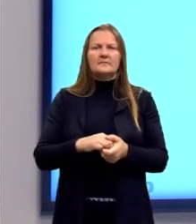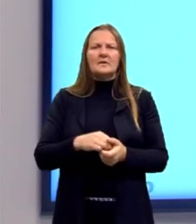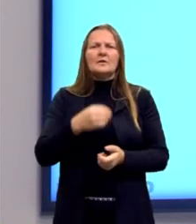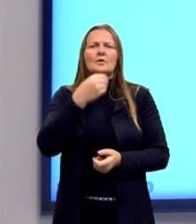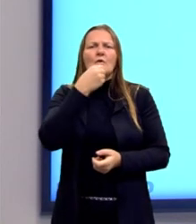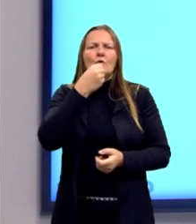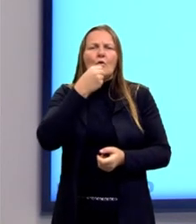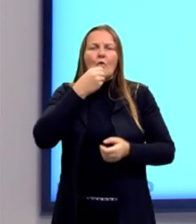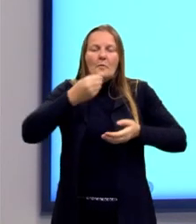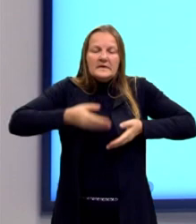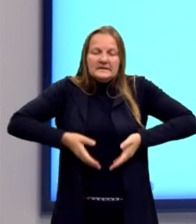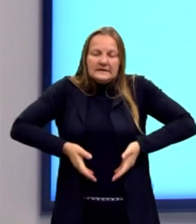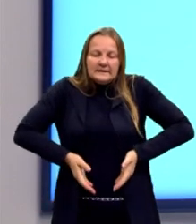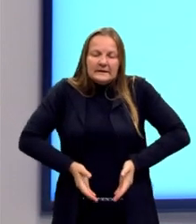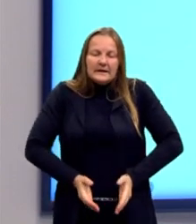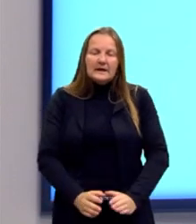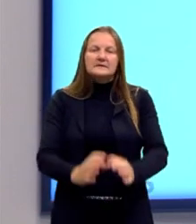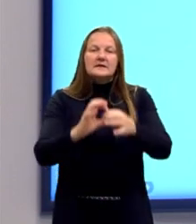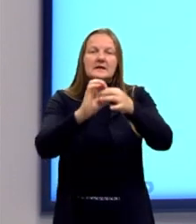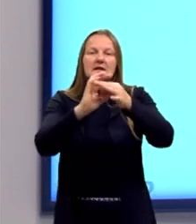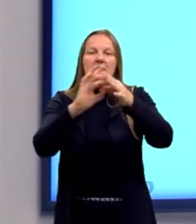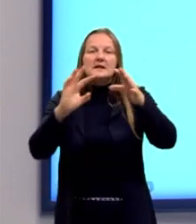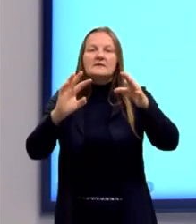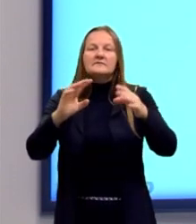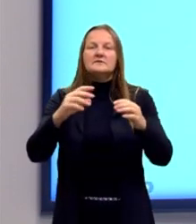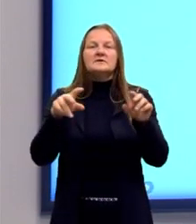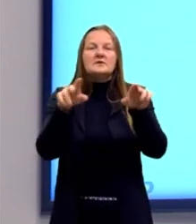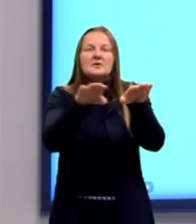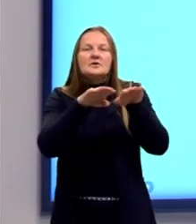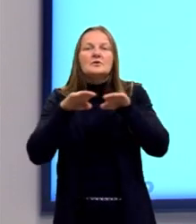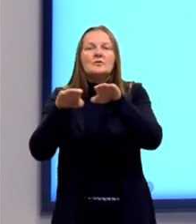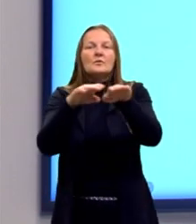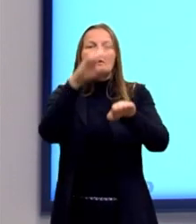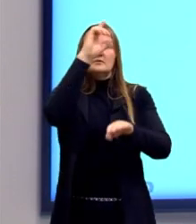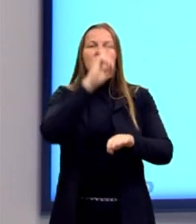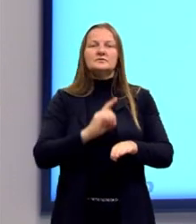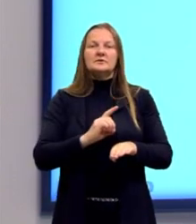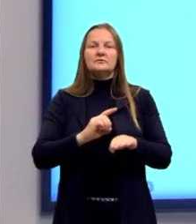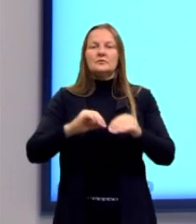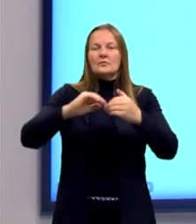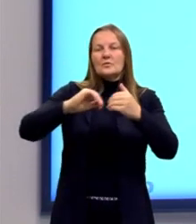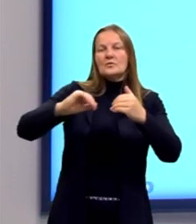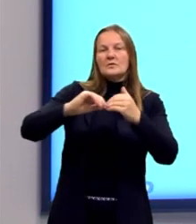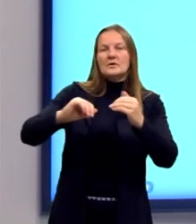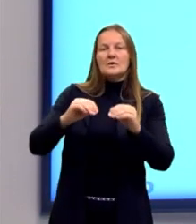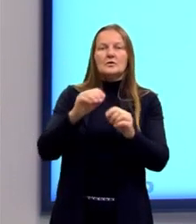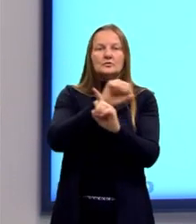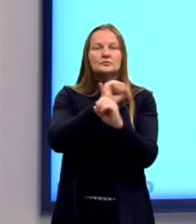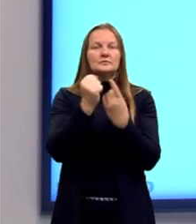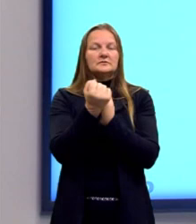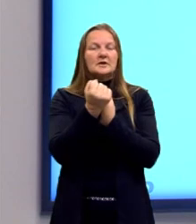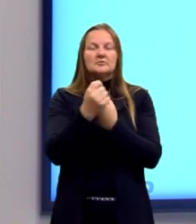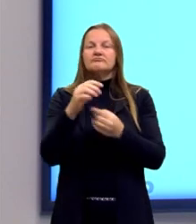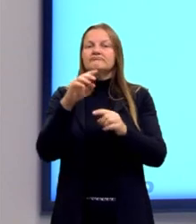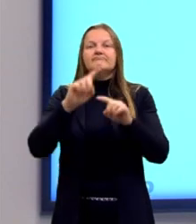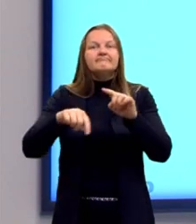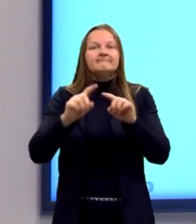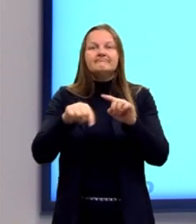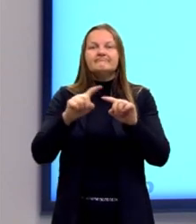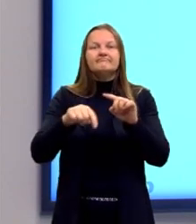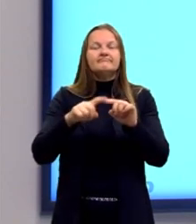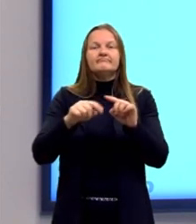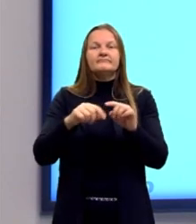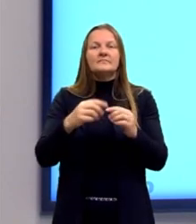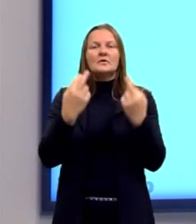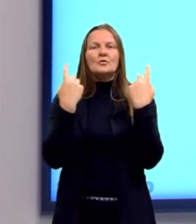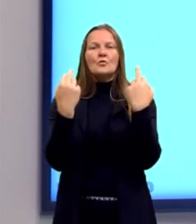homens nascem e são livres e iguais em direito. As distinções sociais só podem fundar-se na utilidade